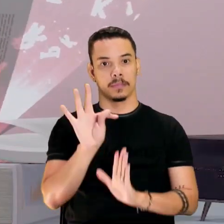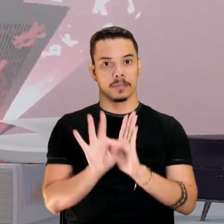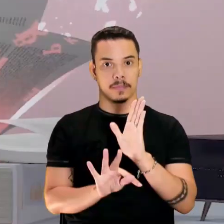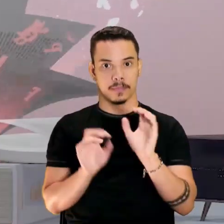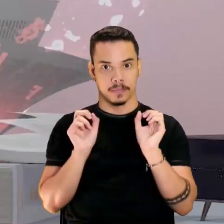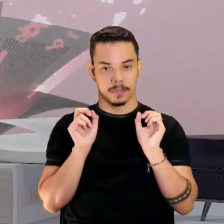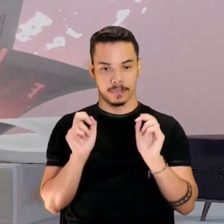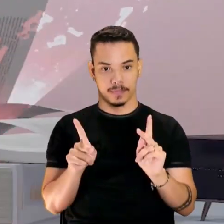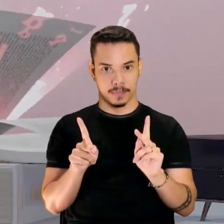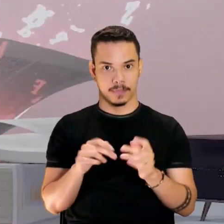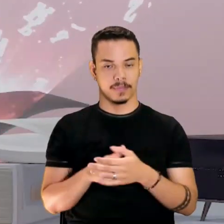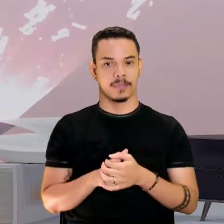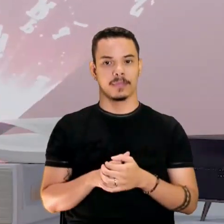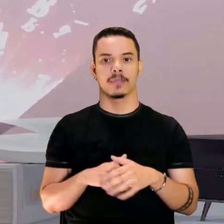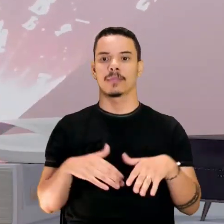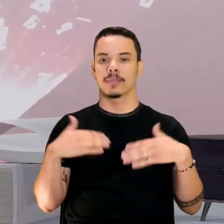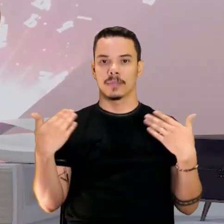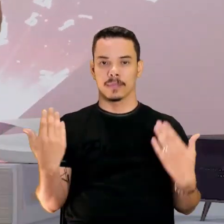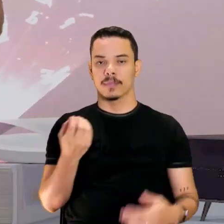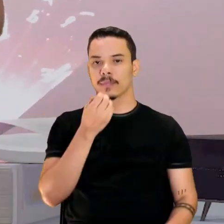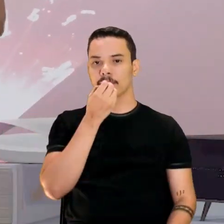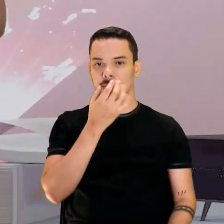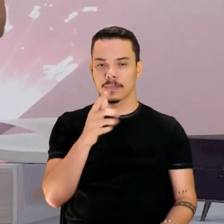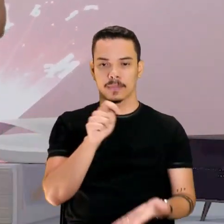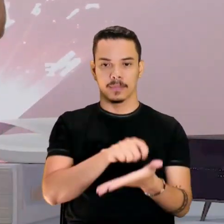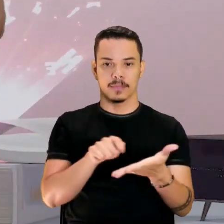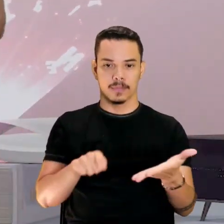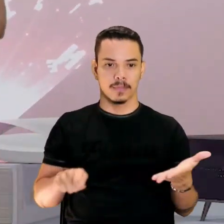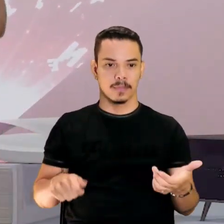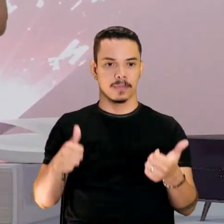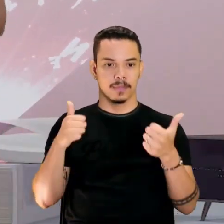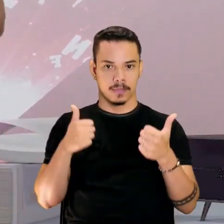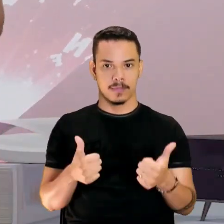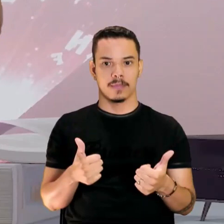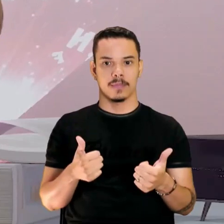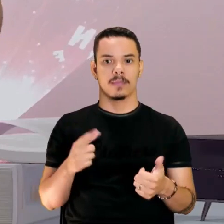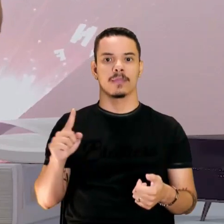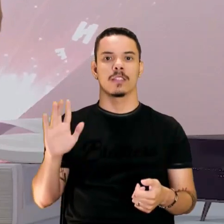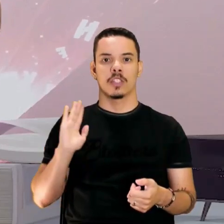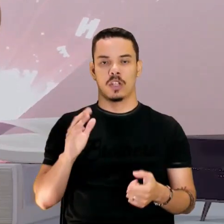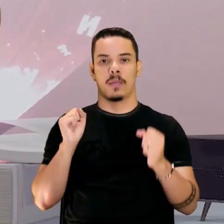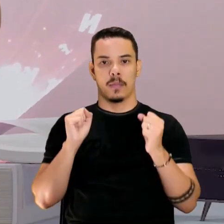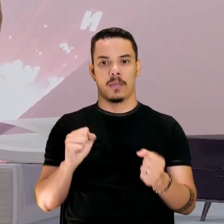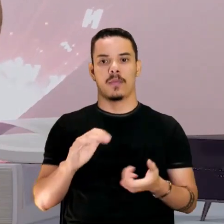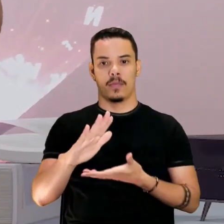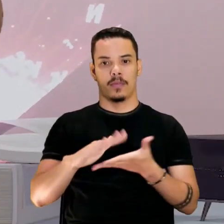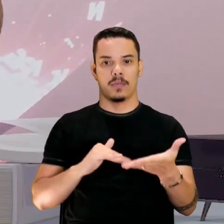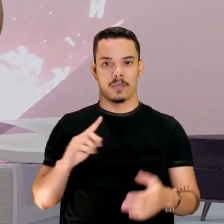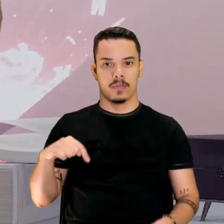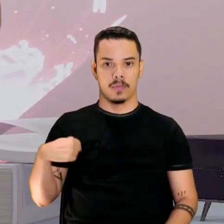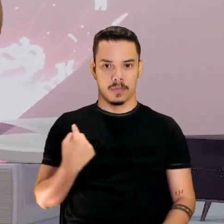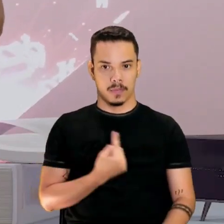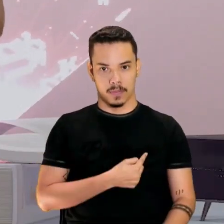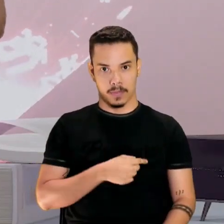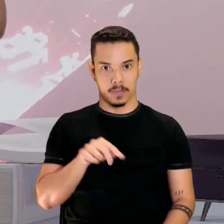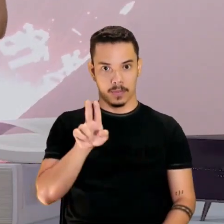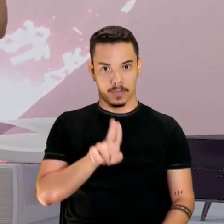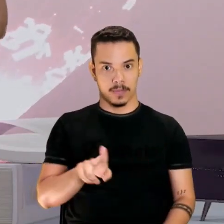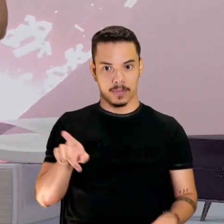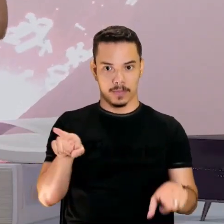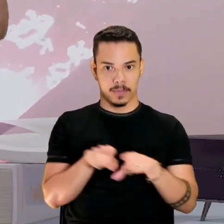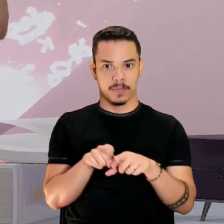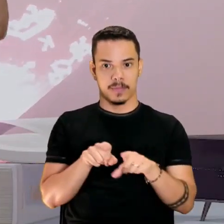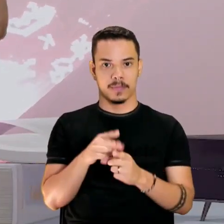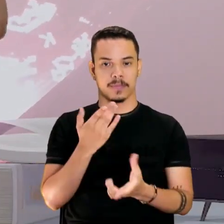gênero. Beleza? Então, boa produção, capricha. E já pode estar enviando pra gente, pra nós utilizarmos